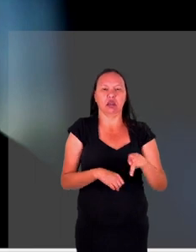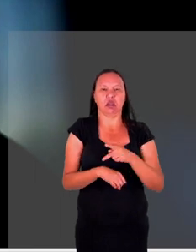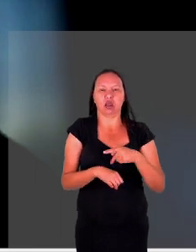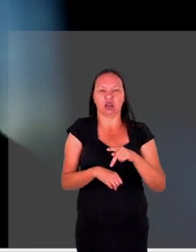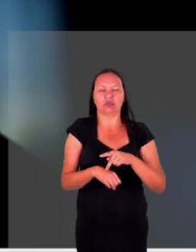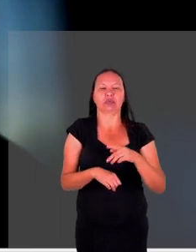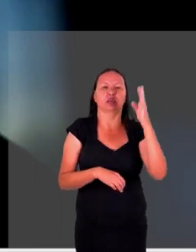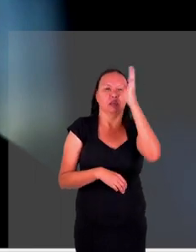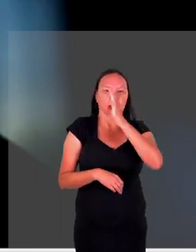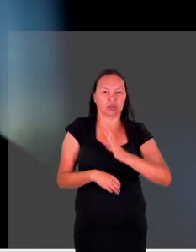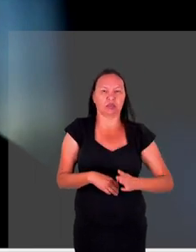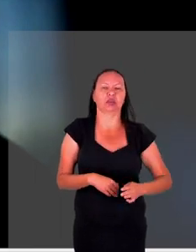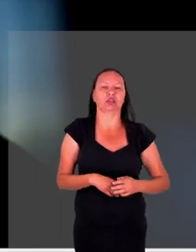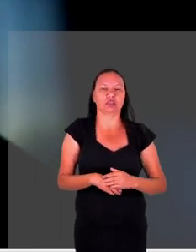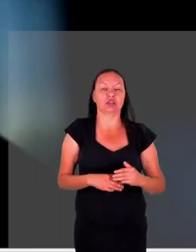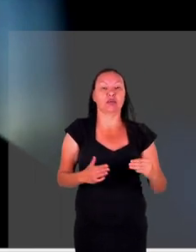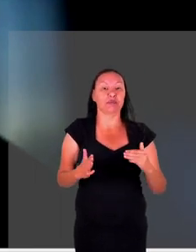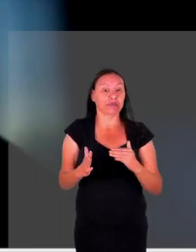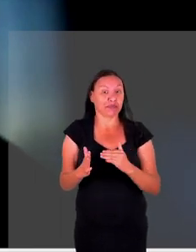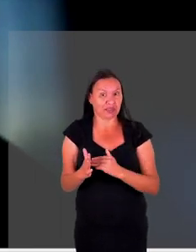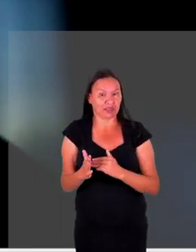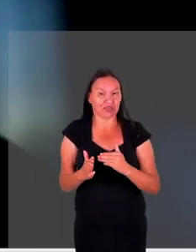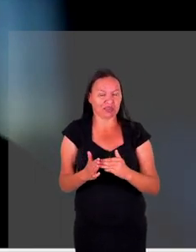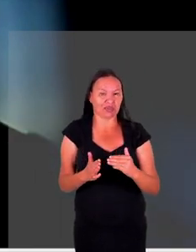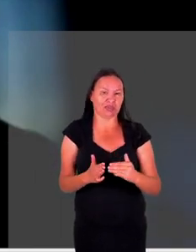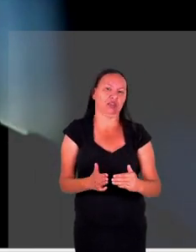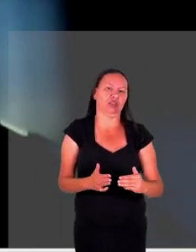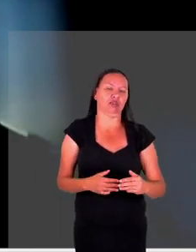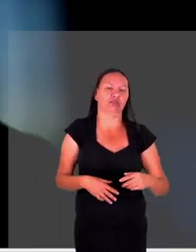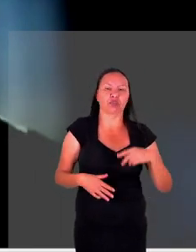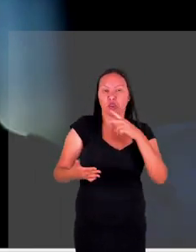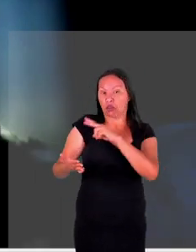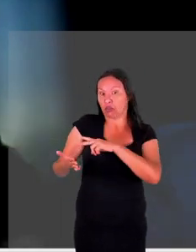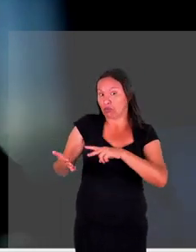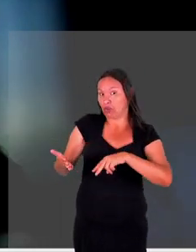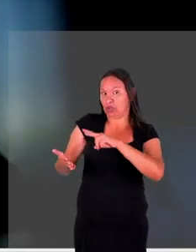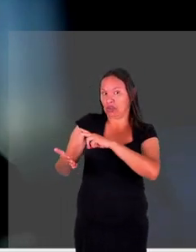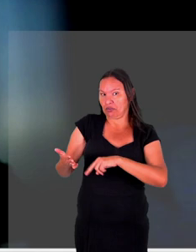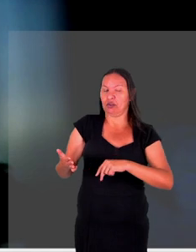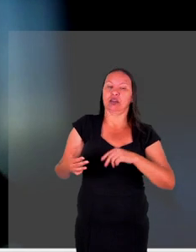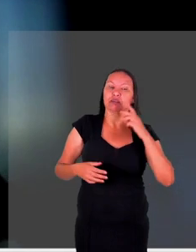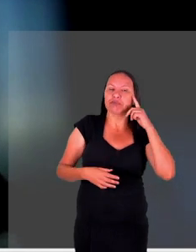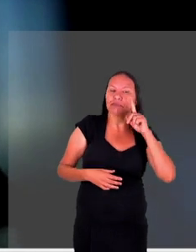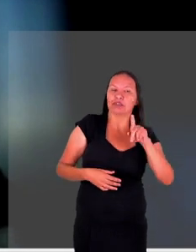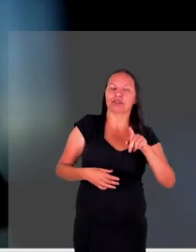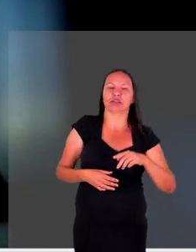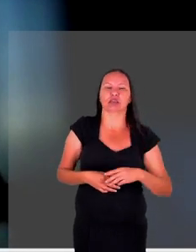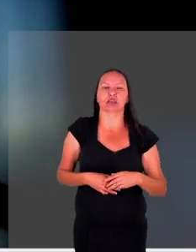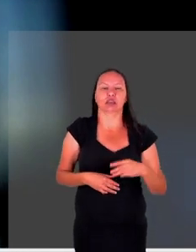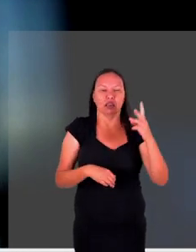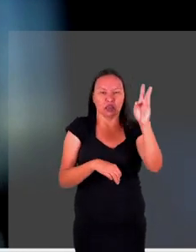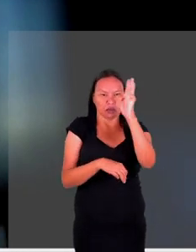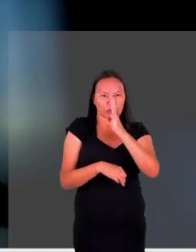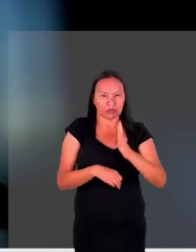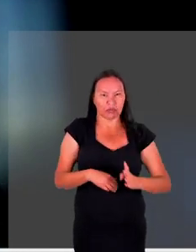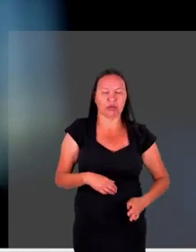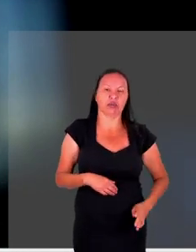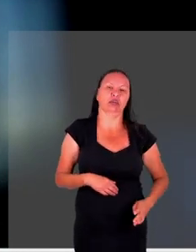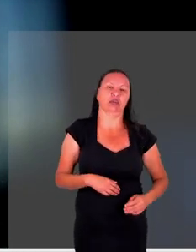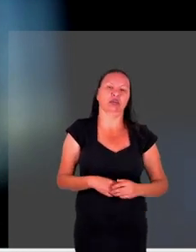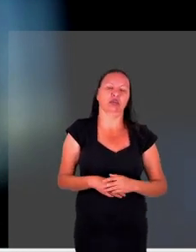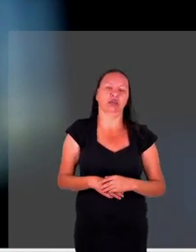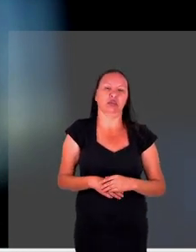ah claro perfeito eu fui lendo e soldados brasileiros mas a gente vê também as